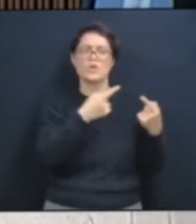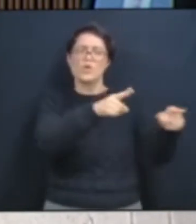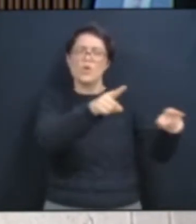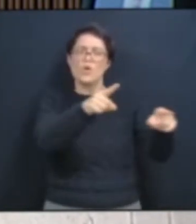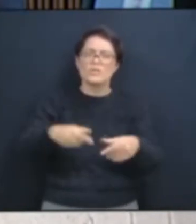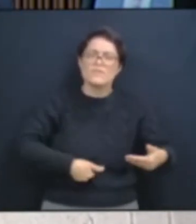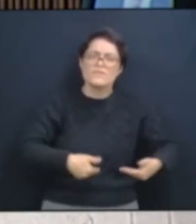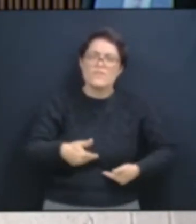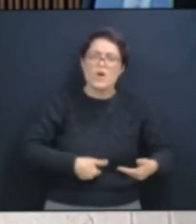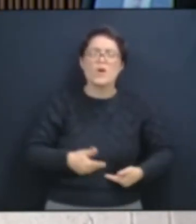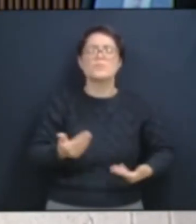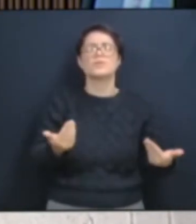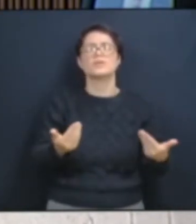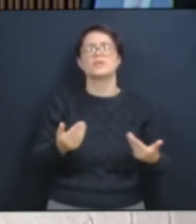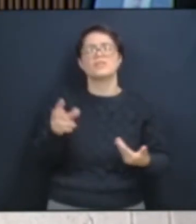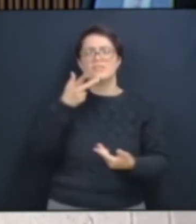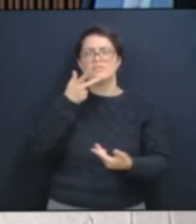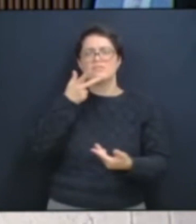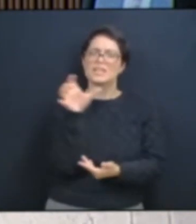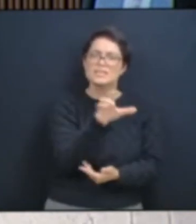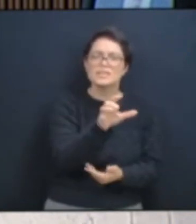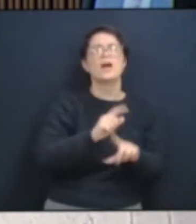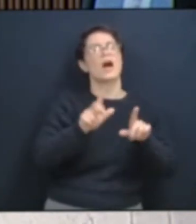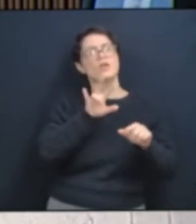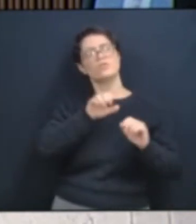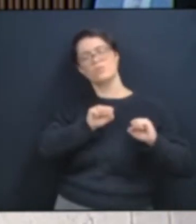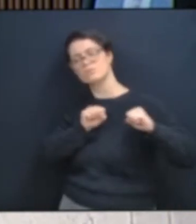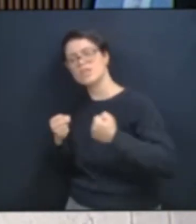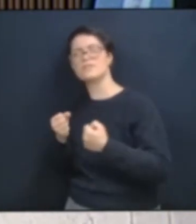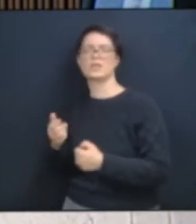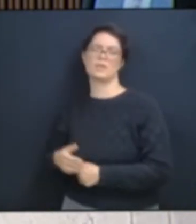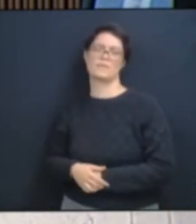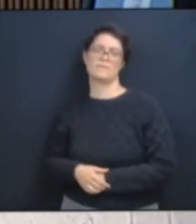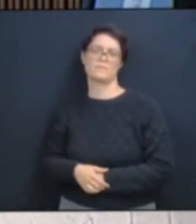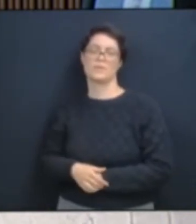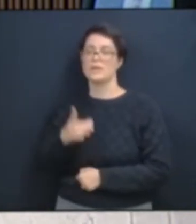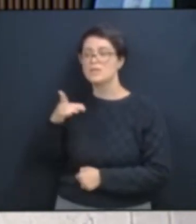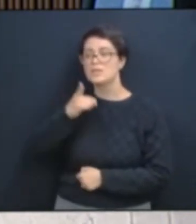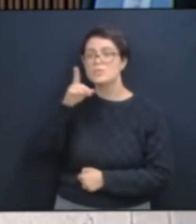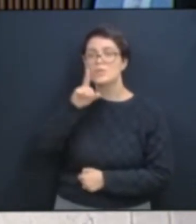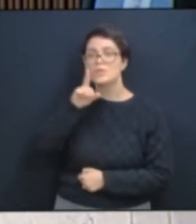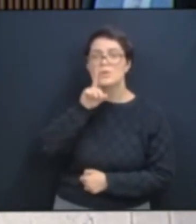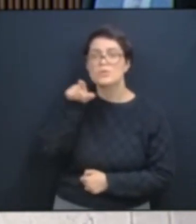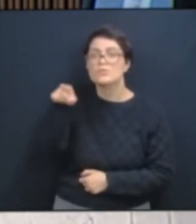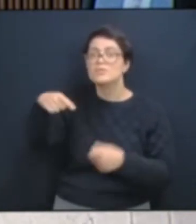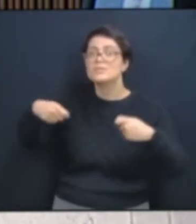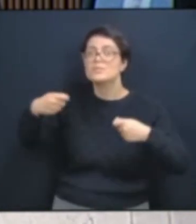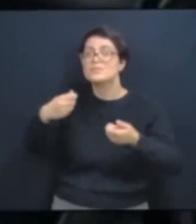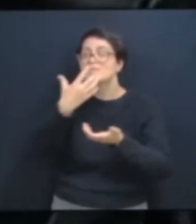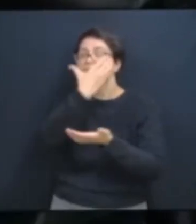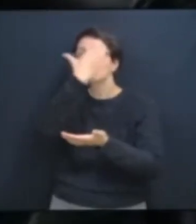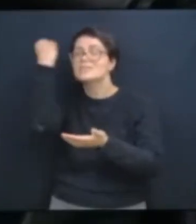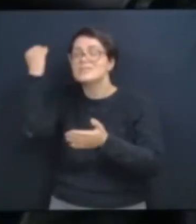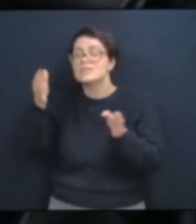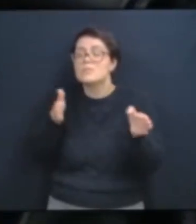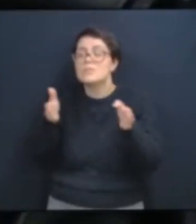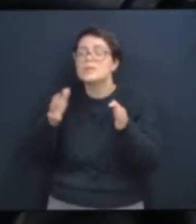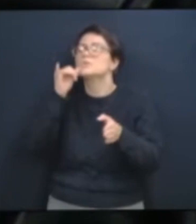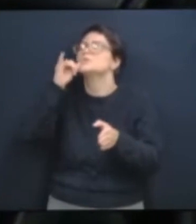Deputado Arruda, Vossa Excelência precisa esquecer o momento triste do Brasil.